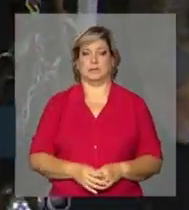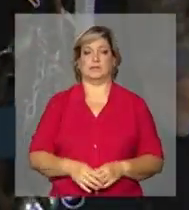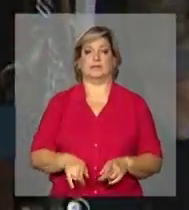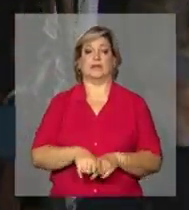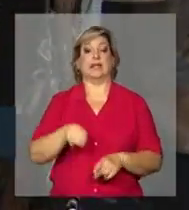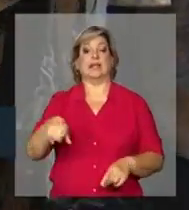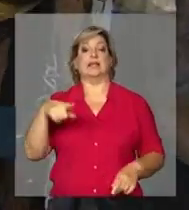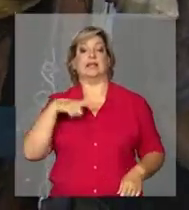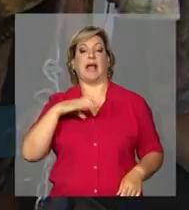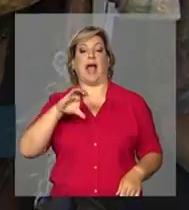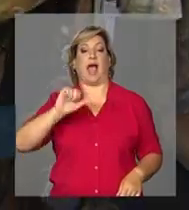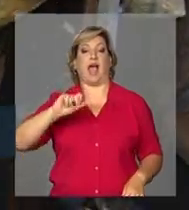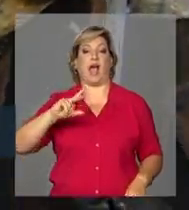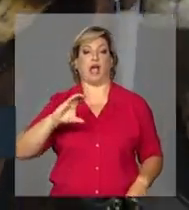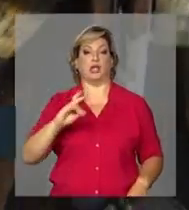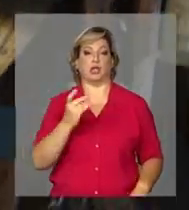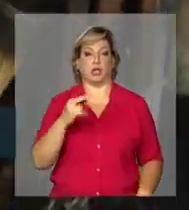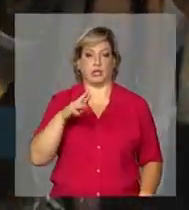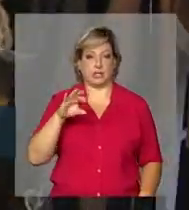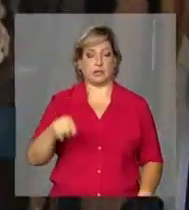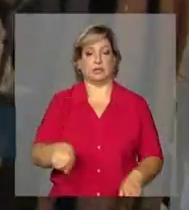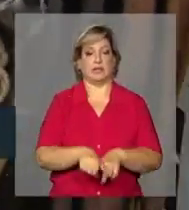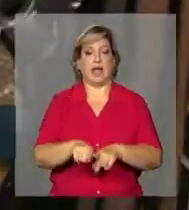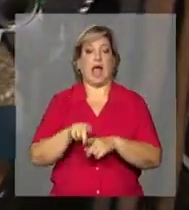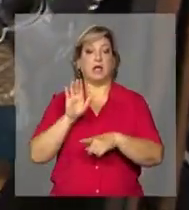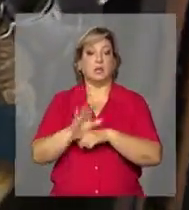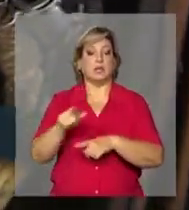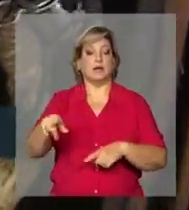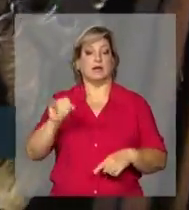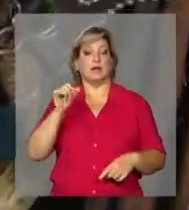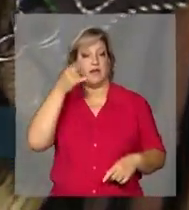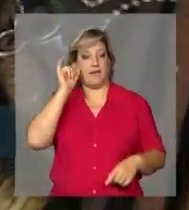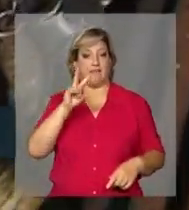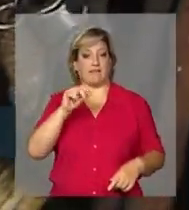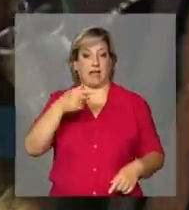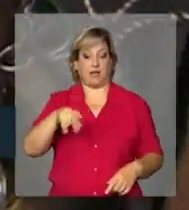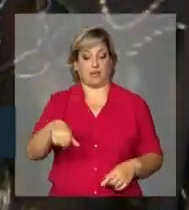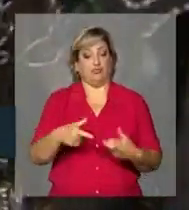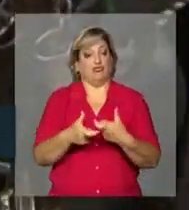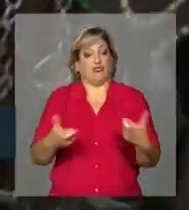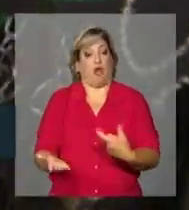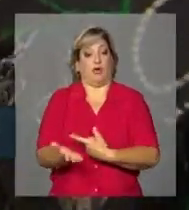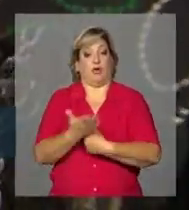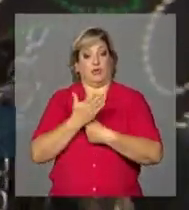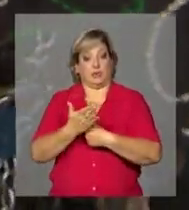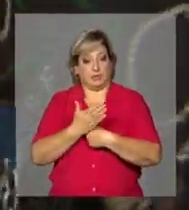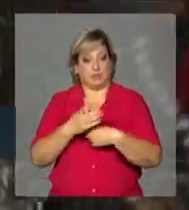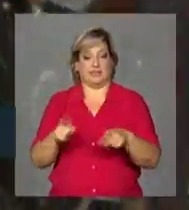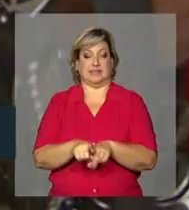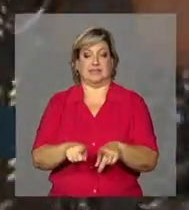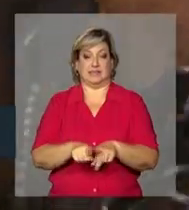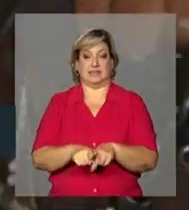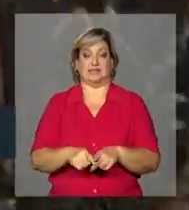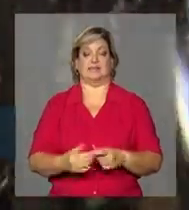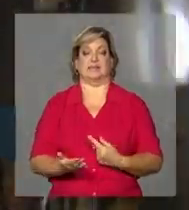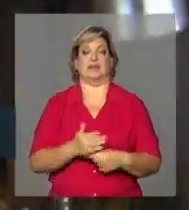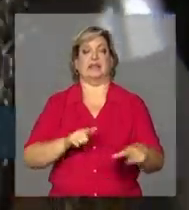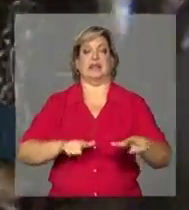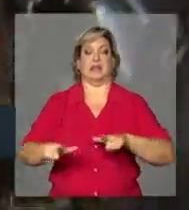nosso cachorrinho, que sempre é o ajudante do vaqueiro. Para dar sorte. Para dar sorte e ele nos ajudar no nosso trabalho.